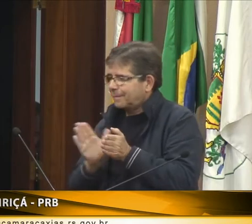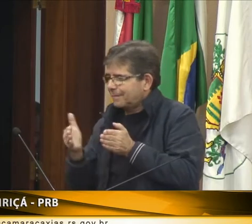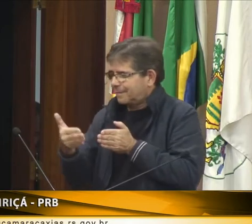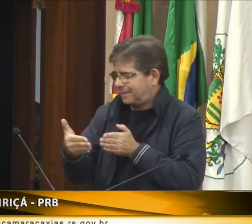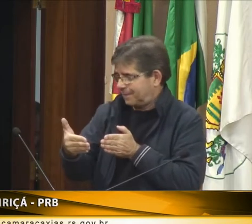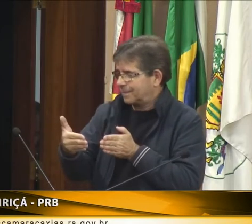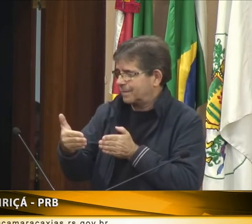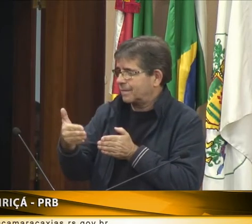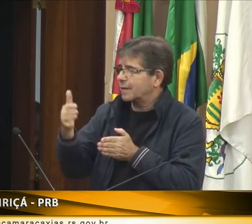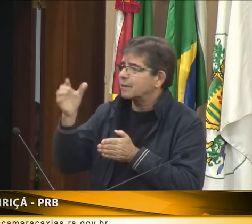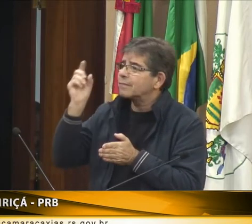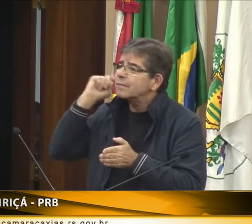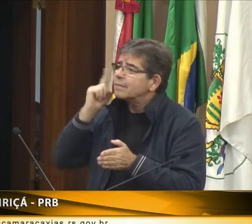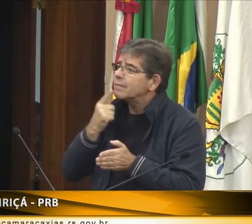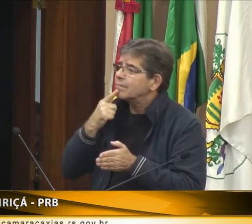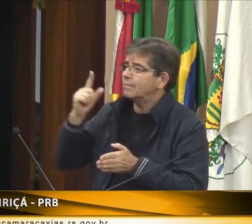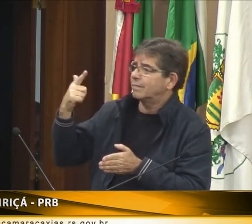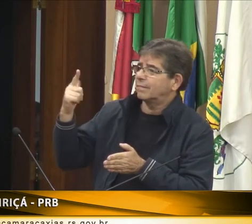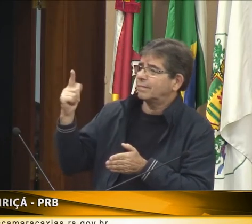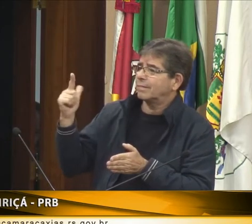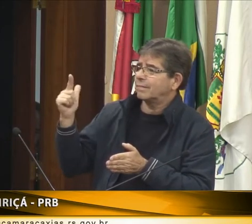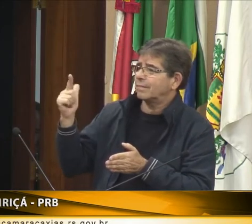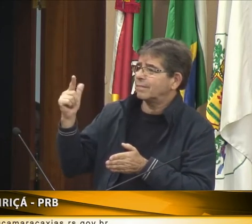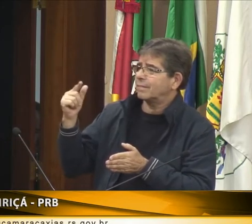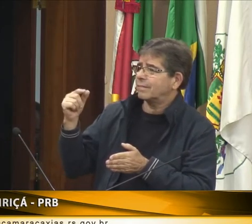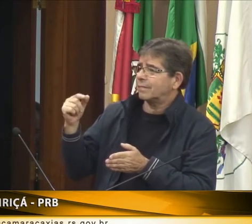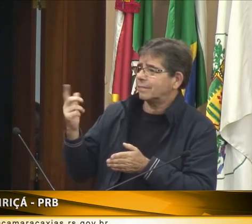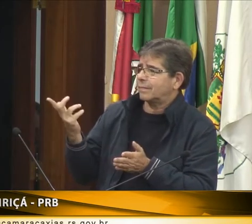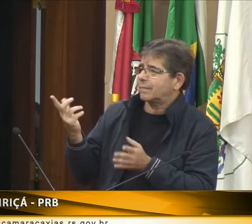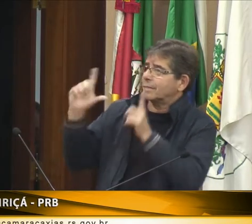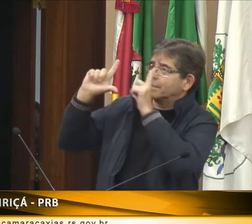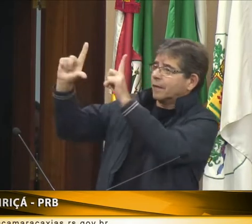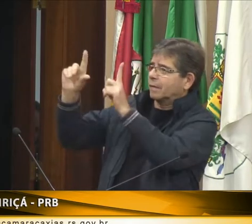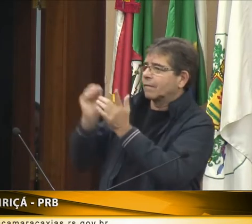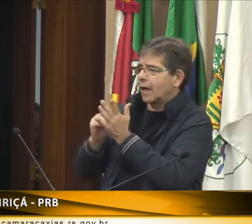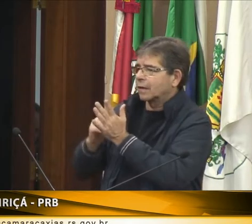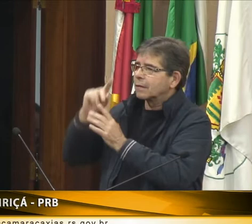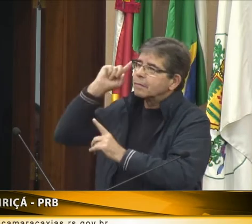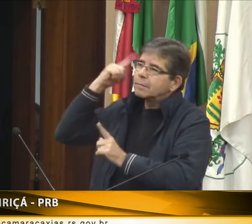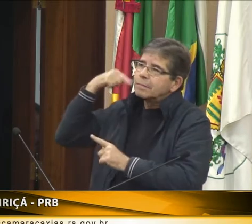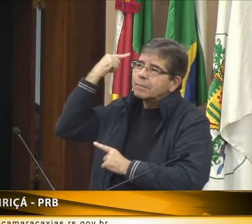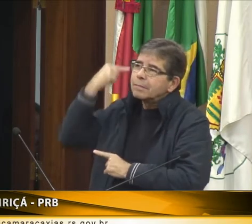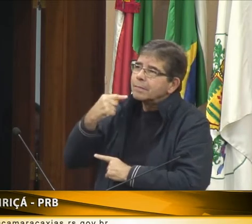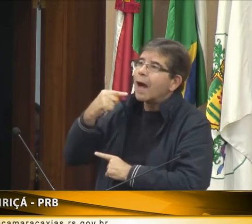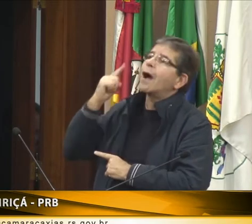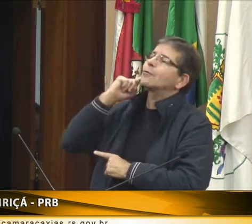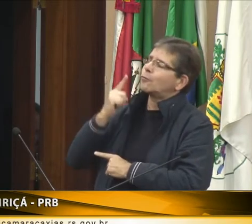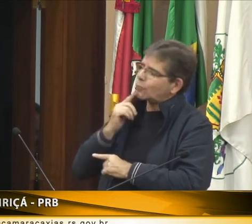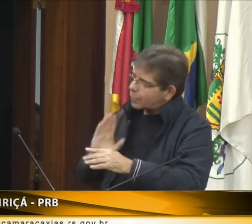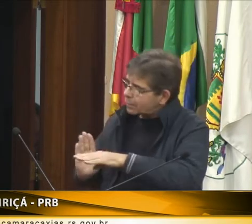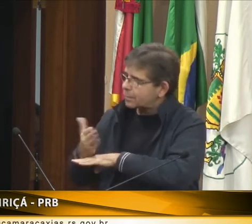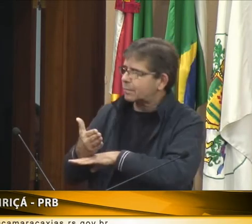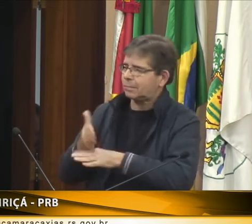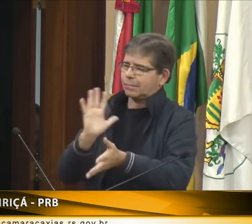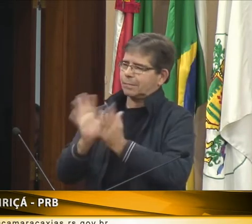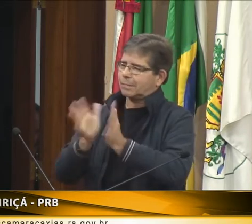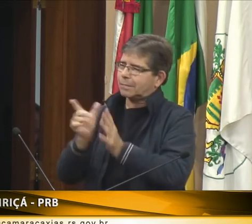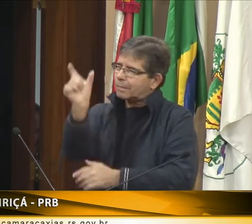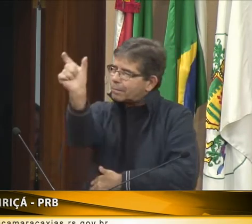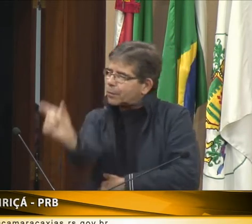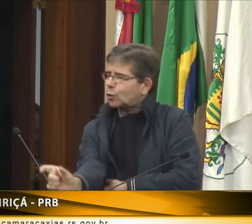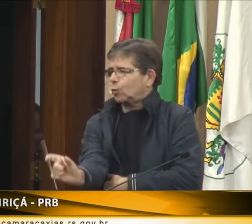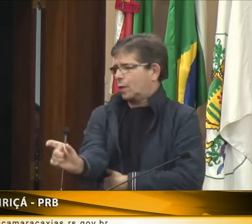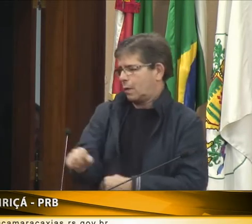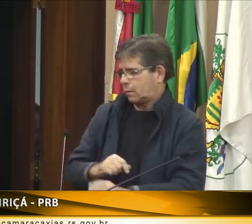deficiência. Aí tem um caixa específico para deficientes. E o surdo, ele também precisa ter aquela placa de que tem